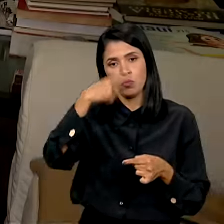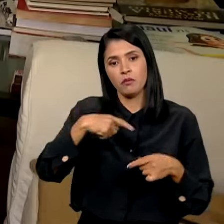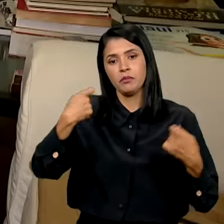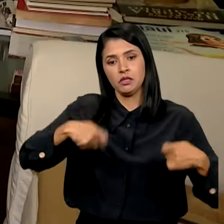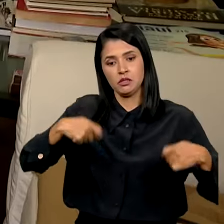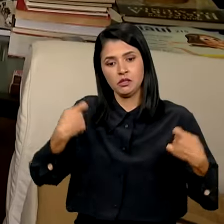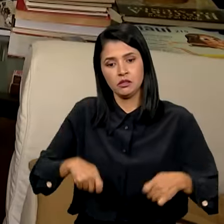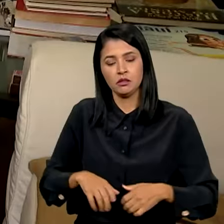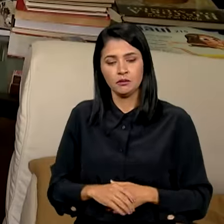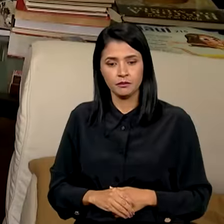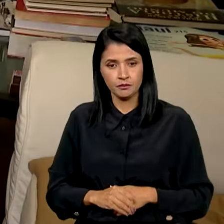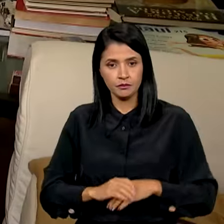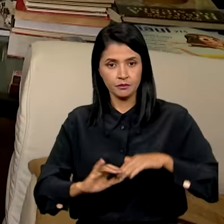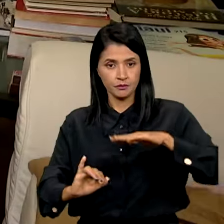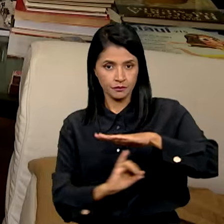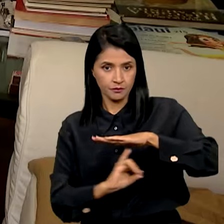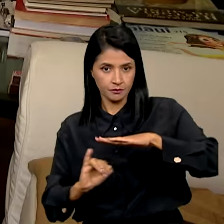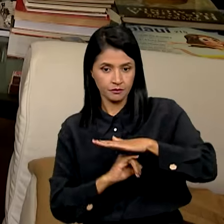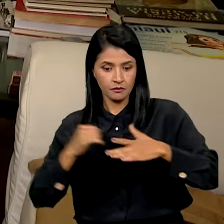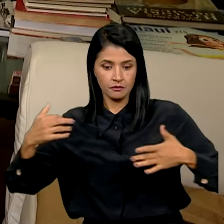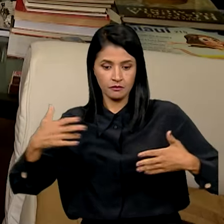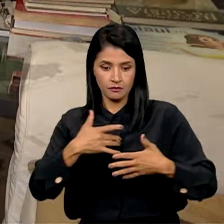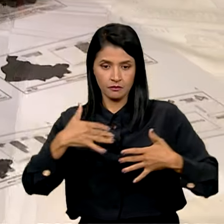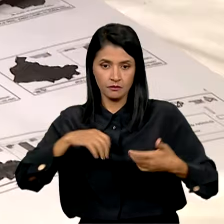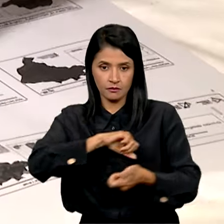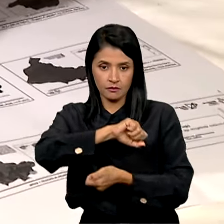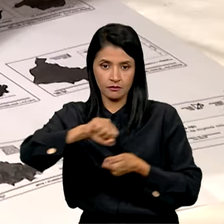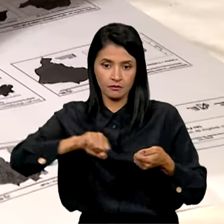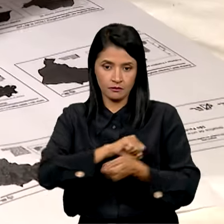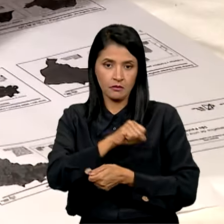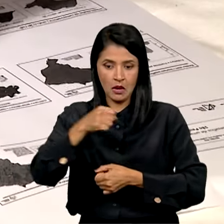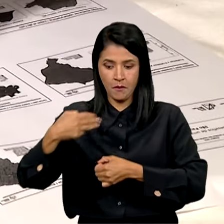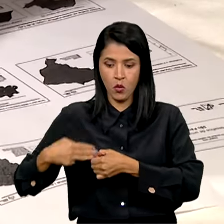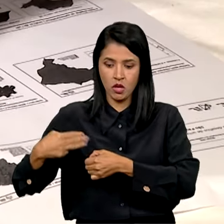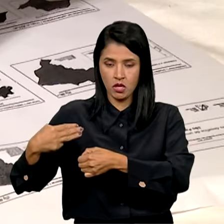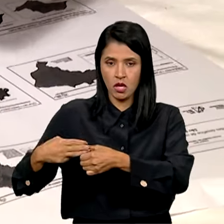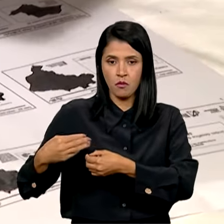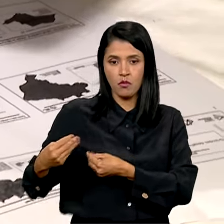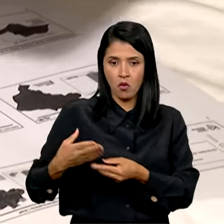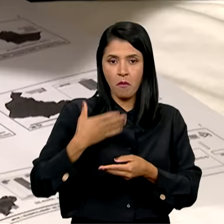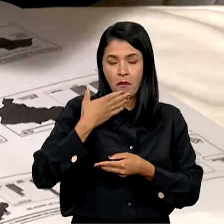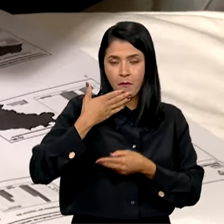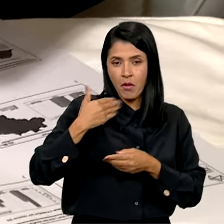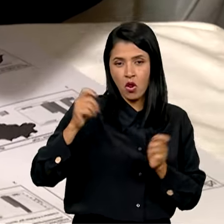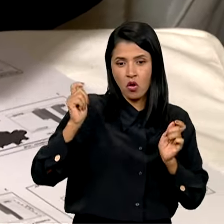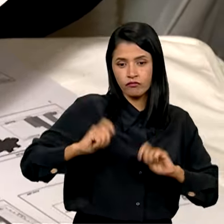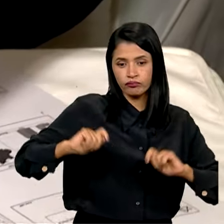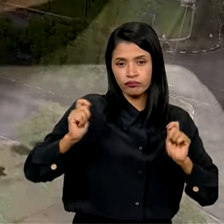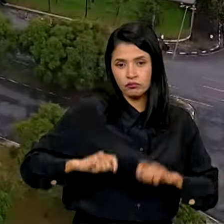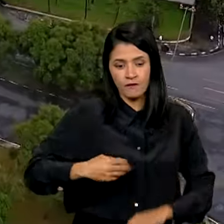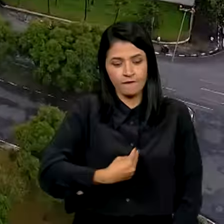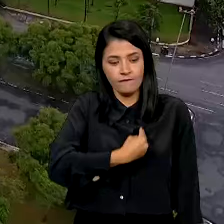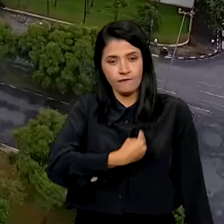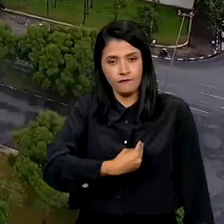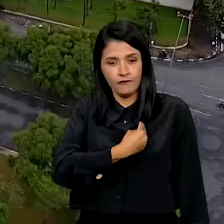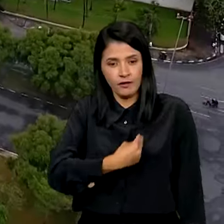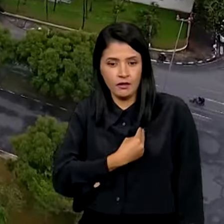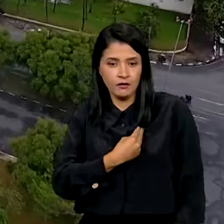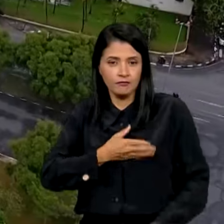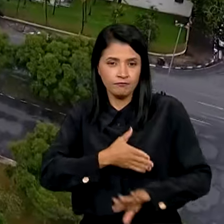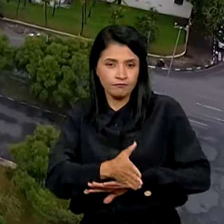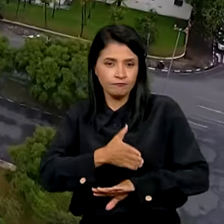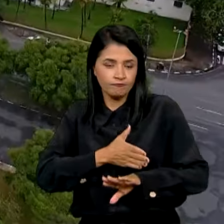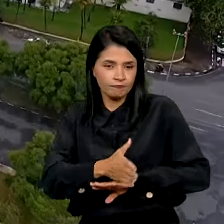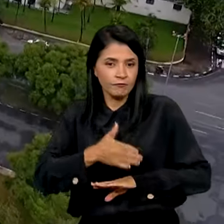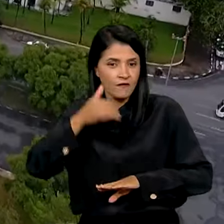Segundo o Instituto Cidades Sustentáveis, municípios que oferecem melhores condições de vida e acesso